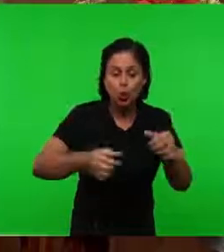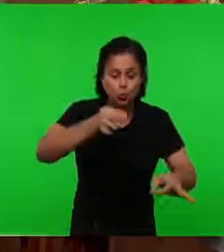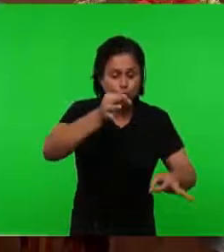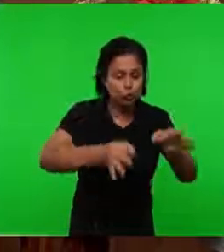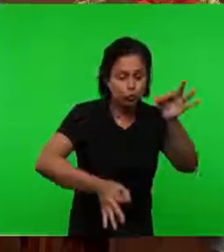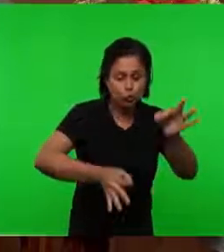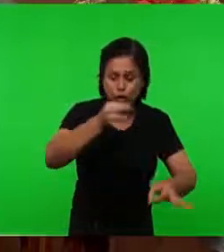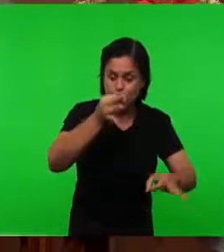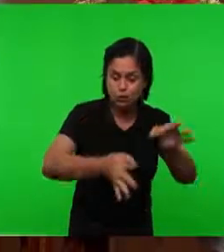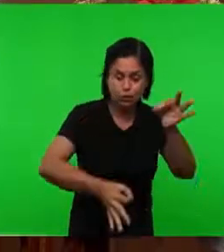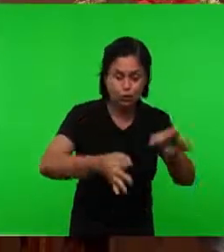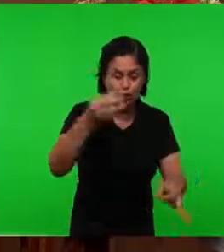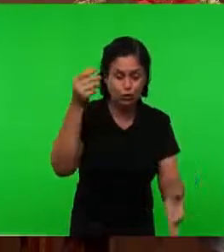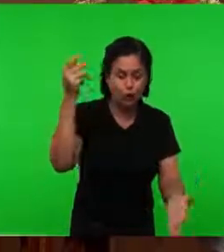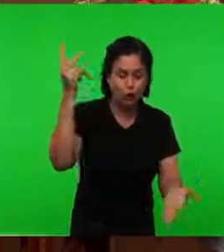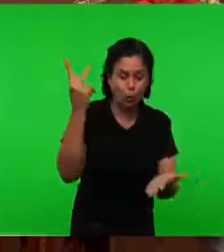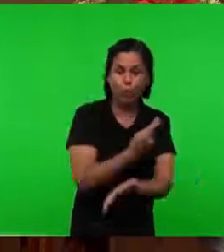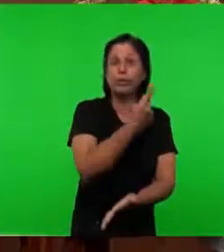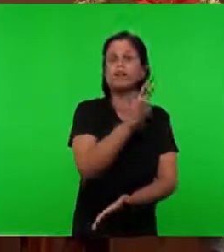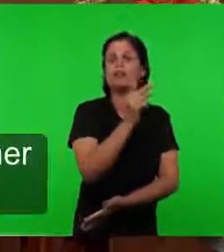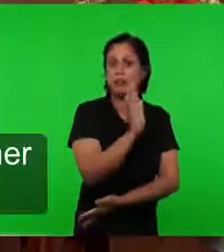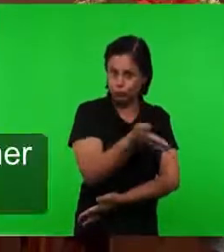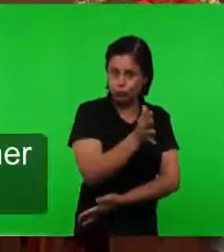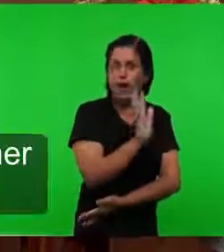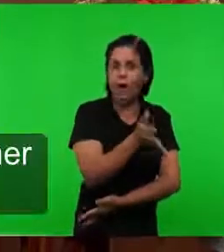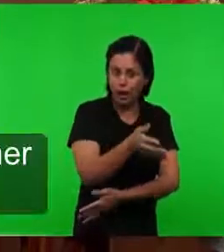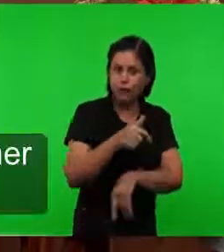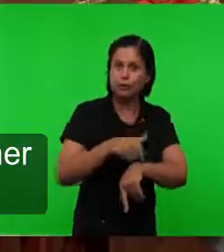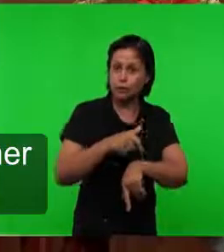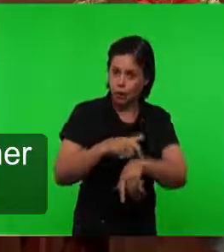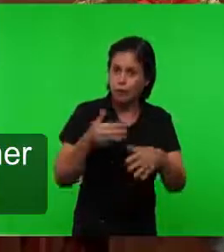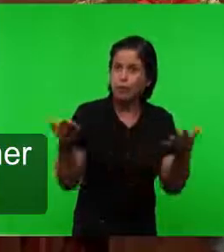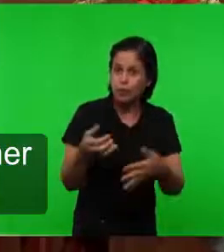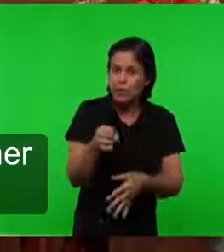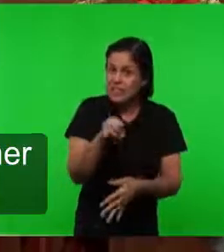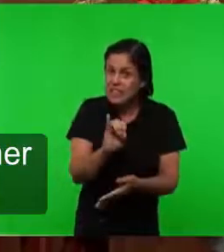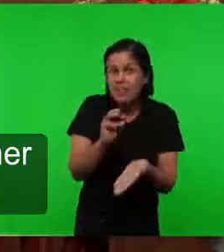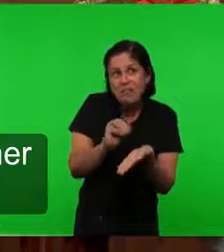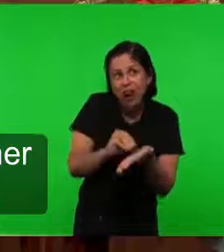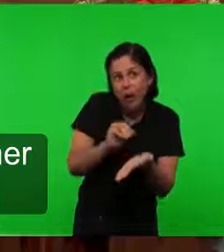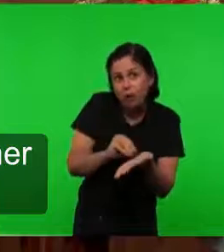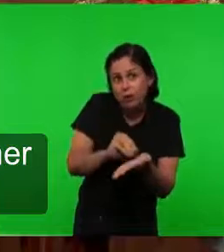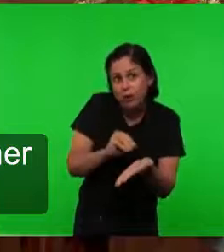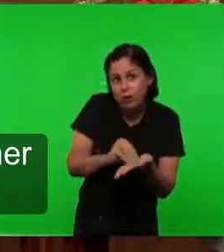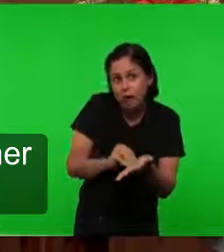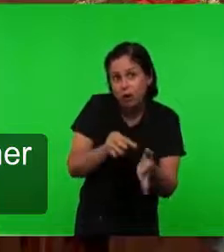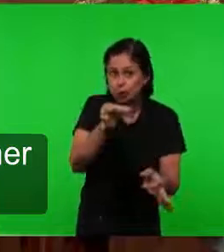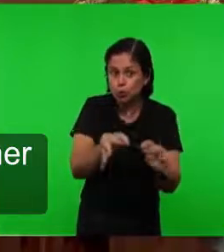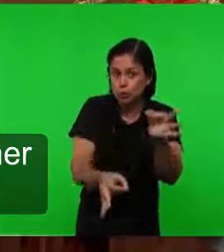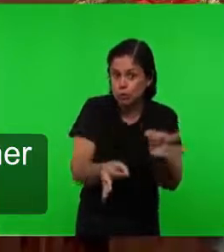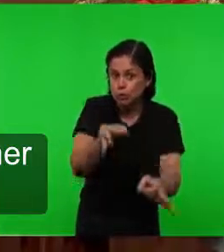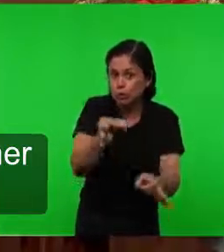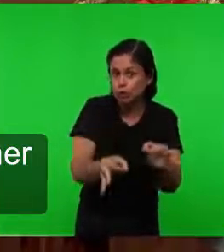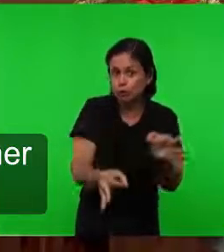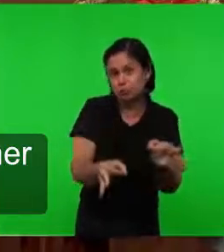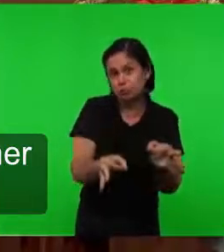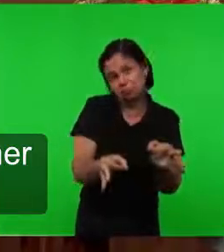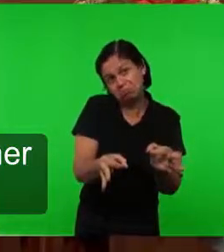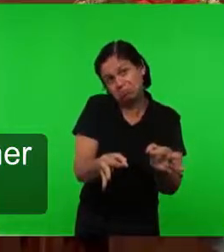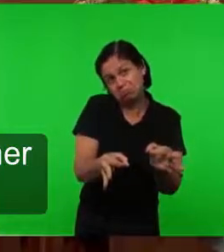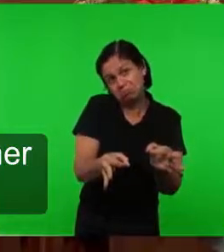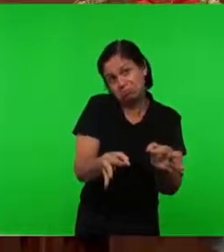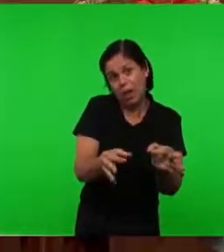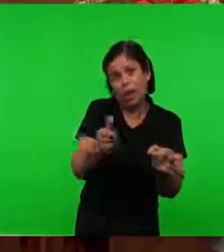Estão sendo cumpridos No nosso tempo Se há algum juízo Ainda Será para